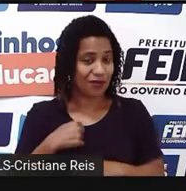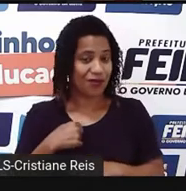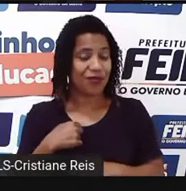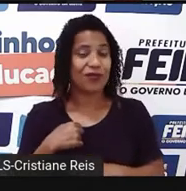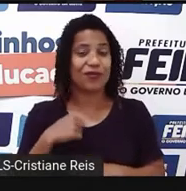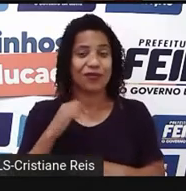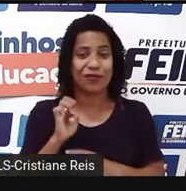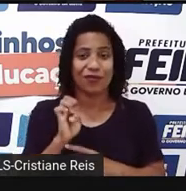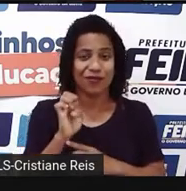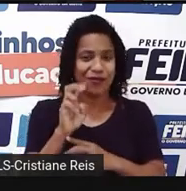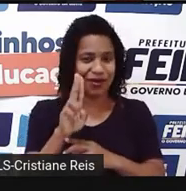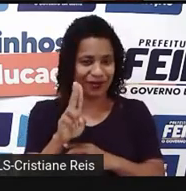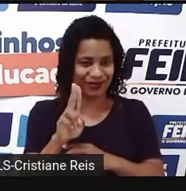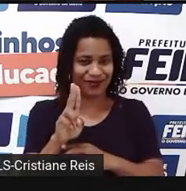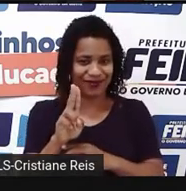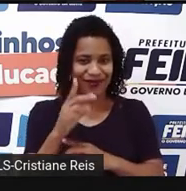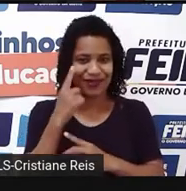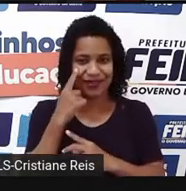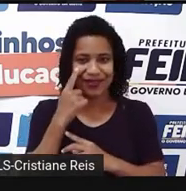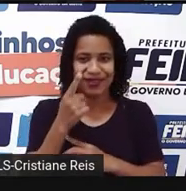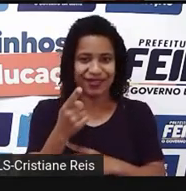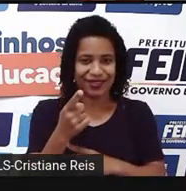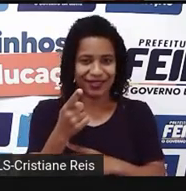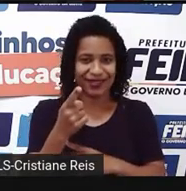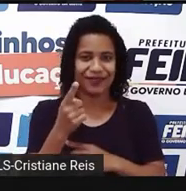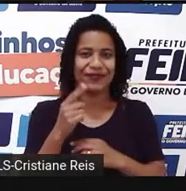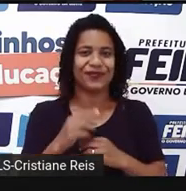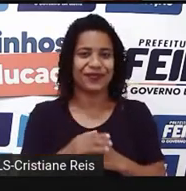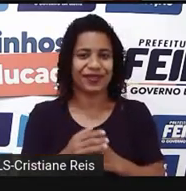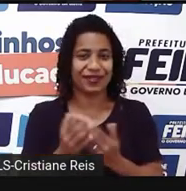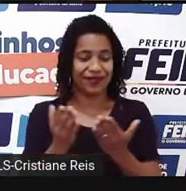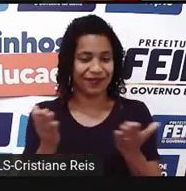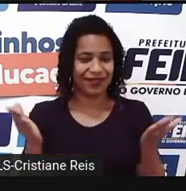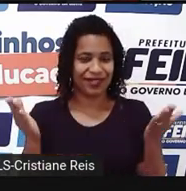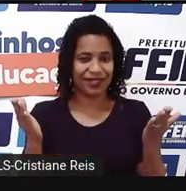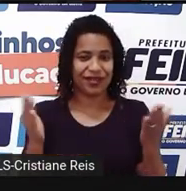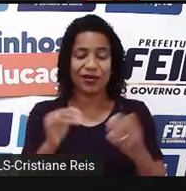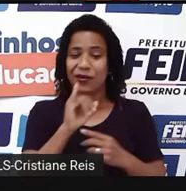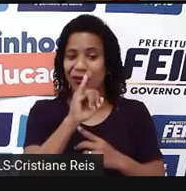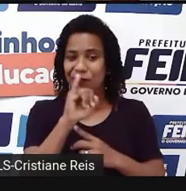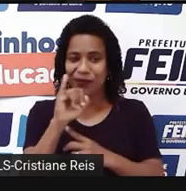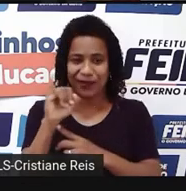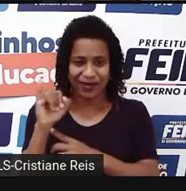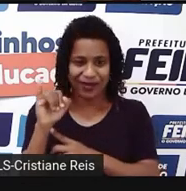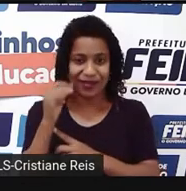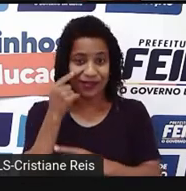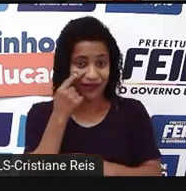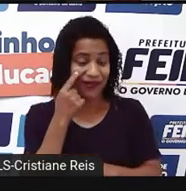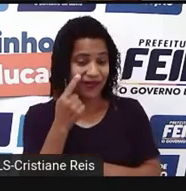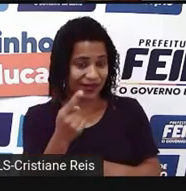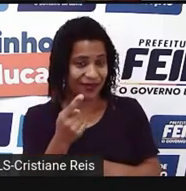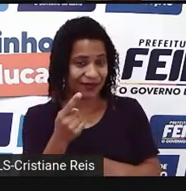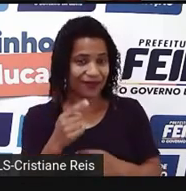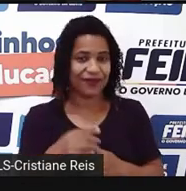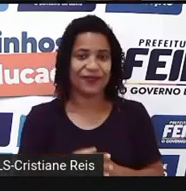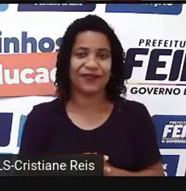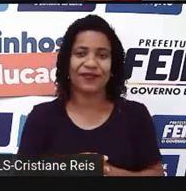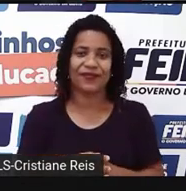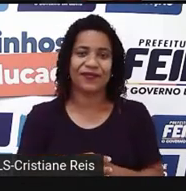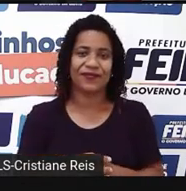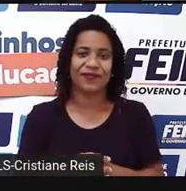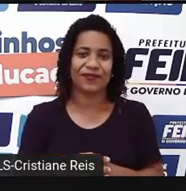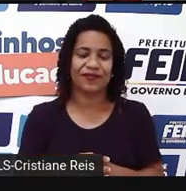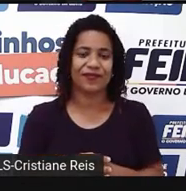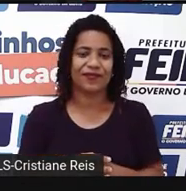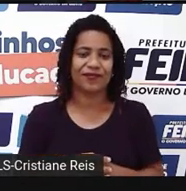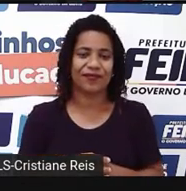expressão aqui, W-Y-L-L, o eu. Ok, students? We use